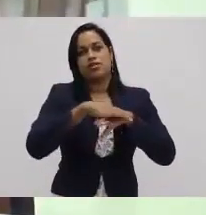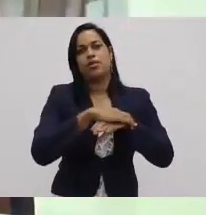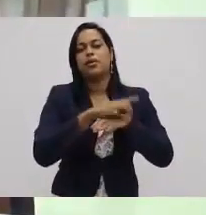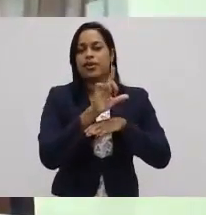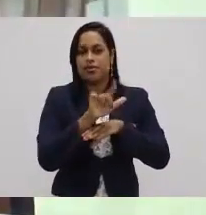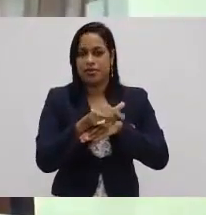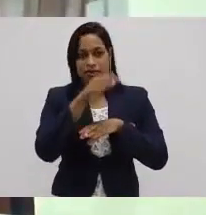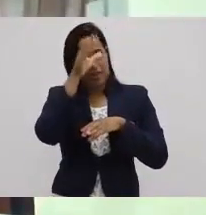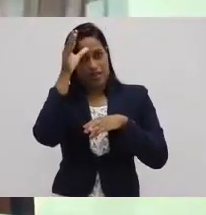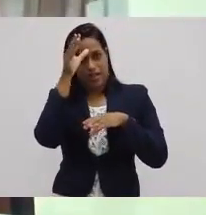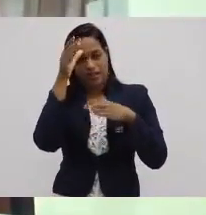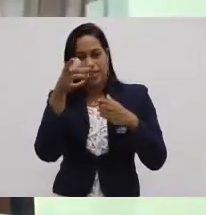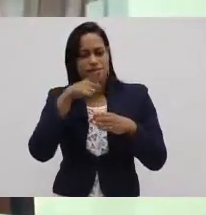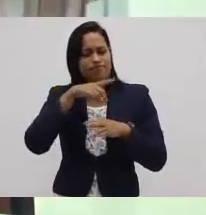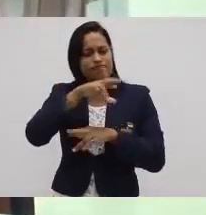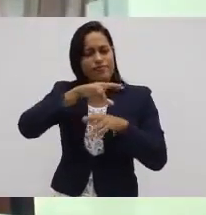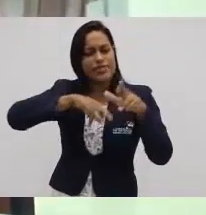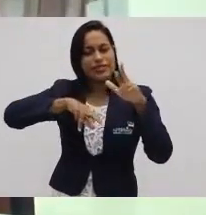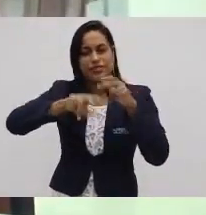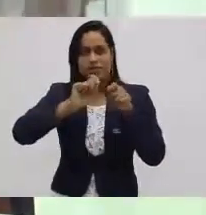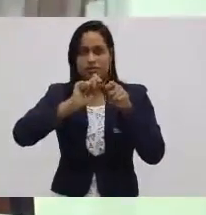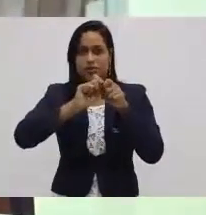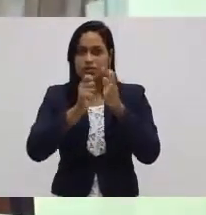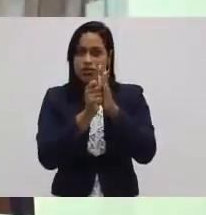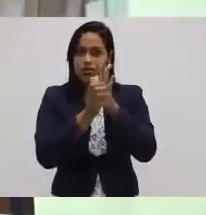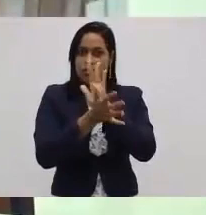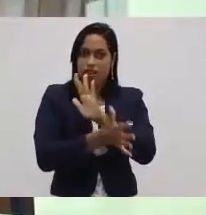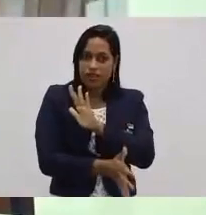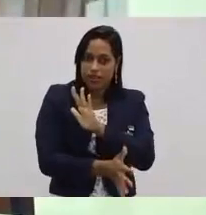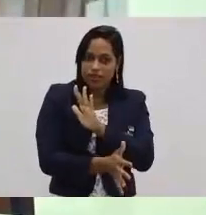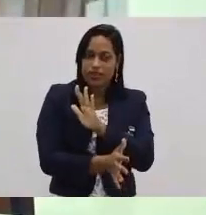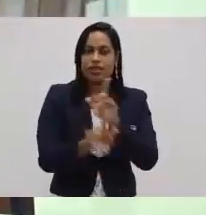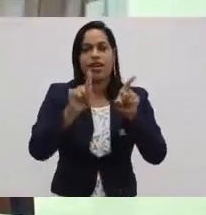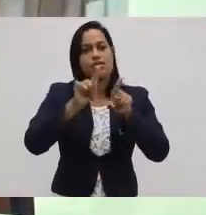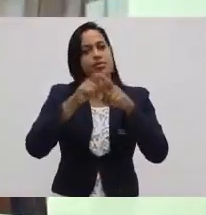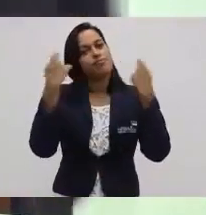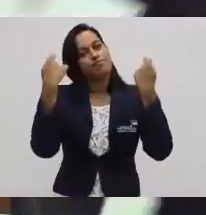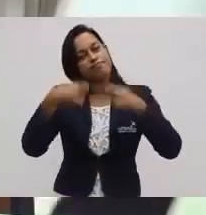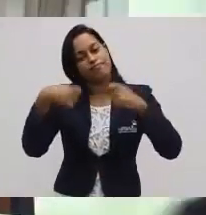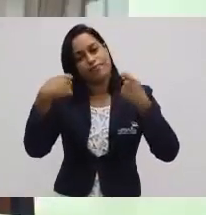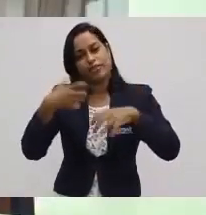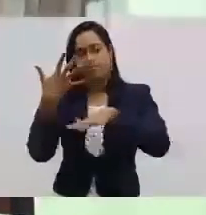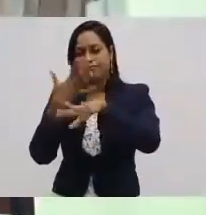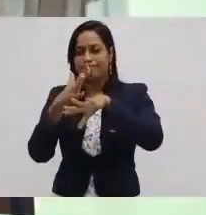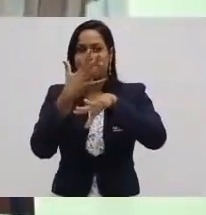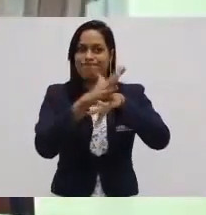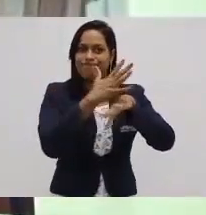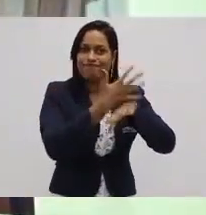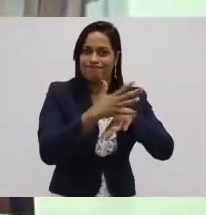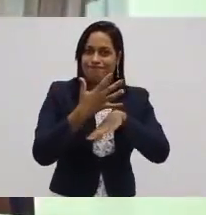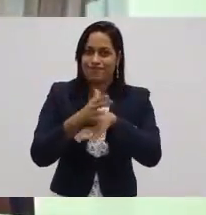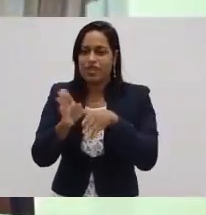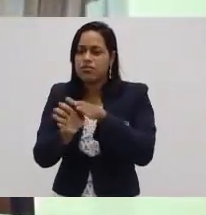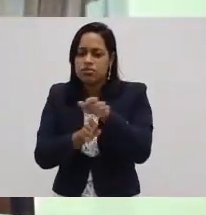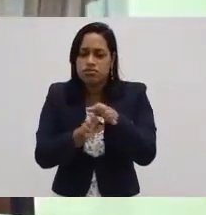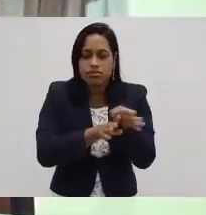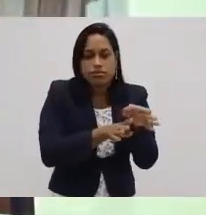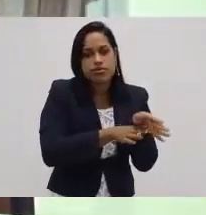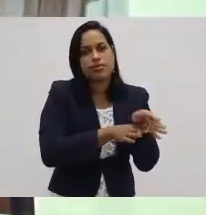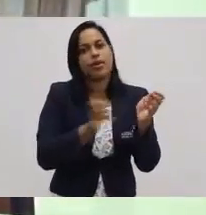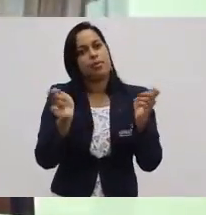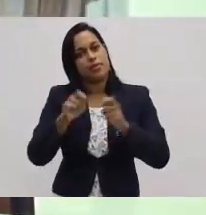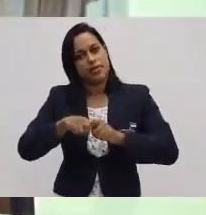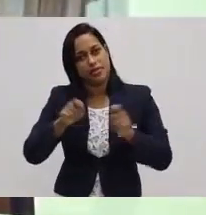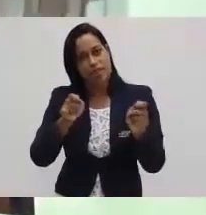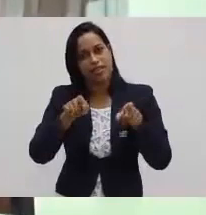Então, eram muitas pessoas fazendo uma atividade. Muitas pessoas precisavam ser treinadas frequentemente. E isso levava um bom